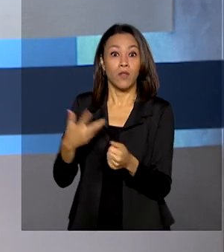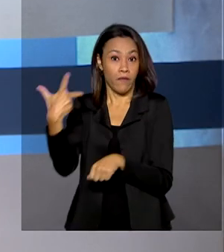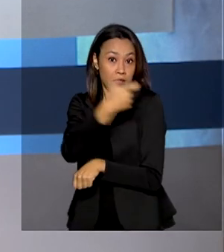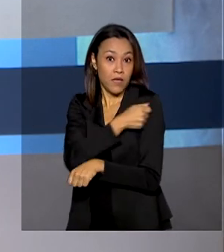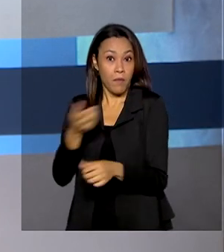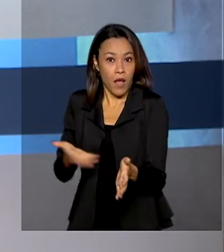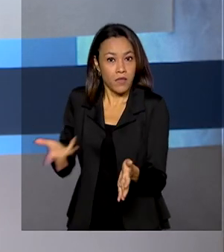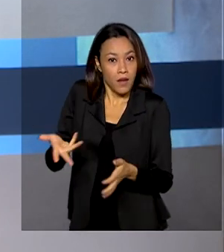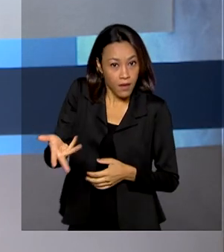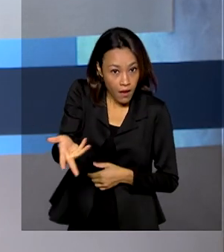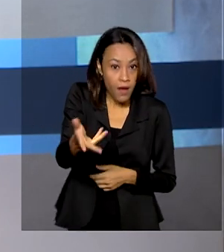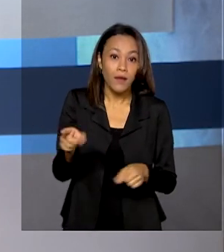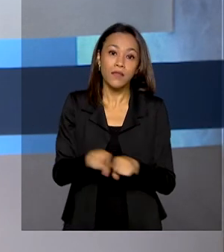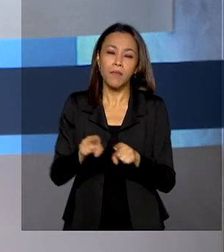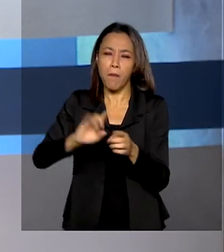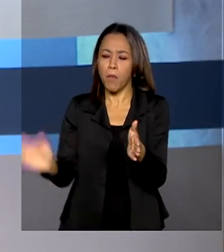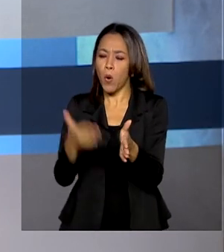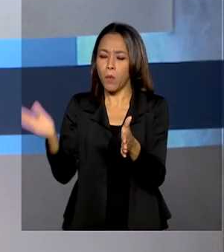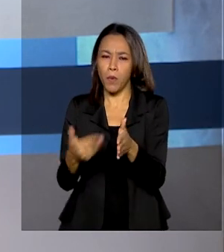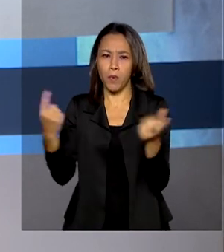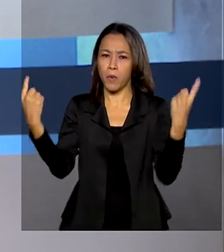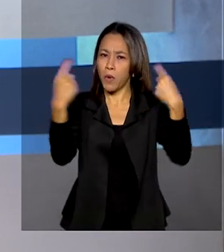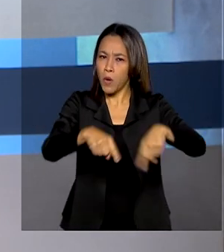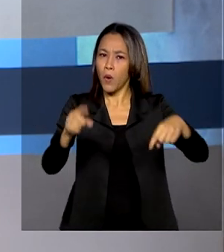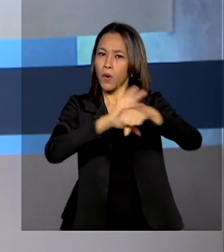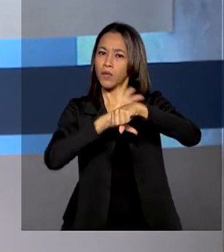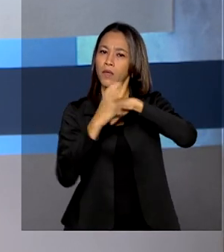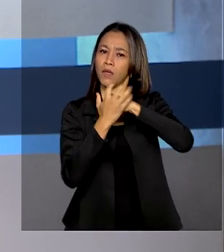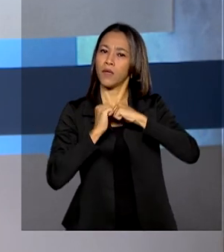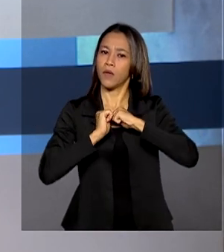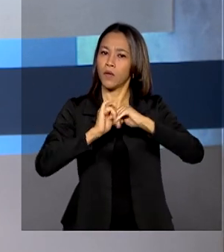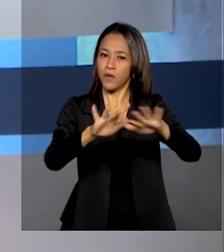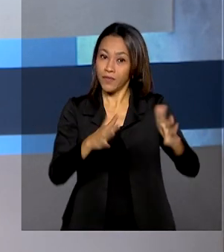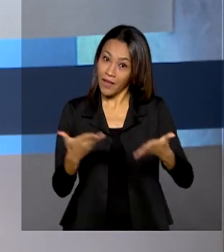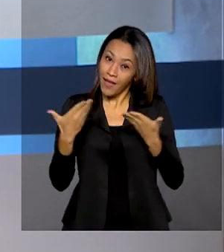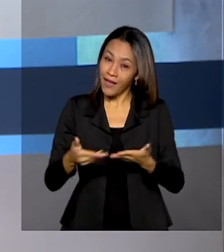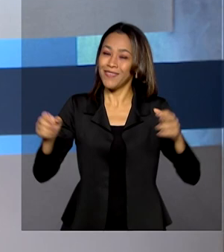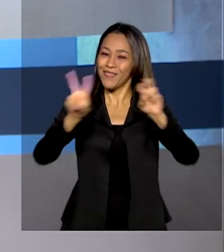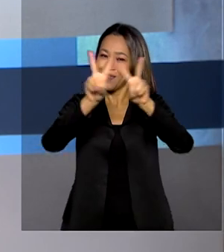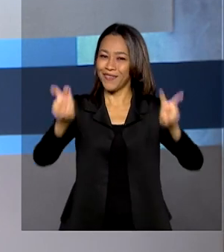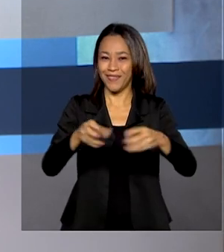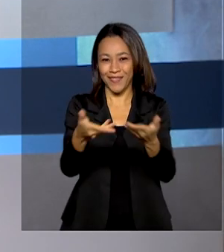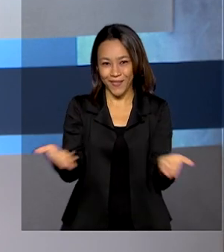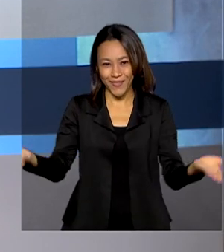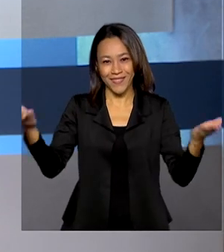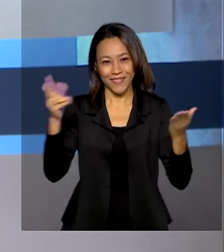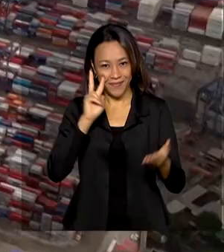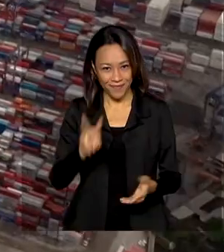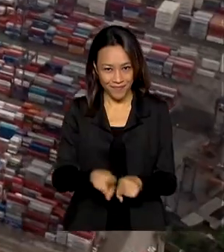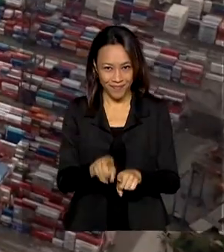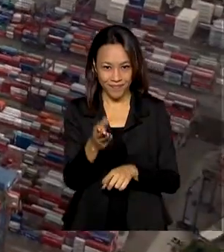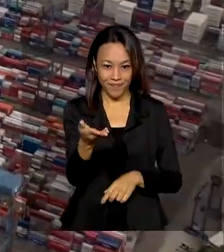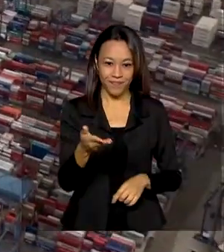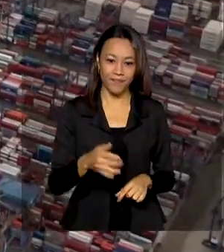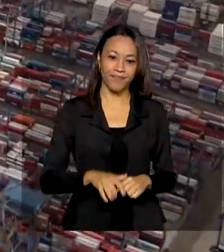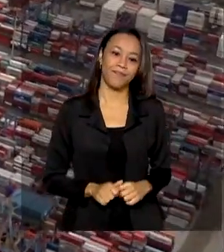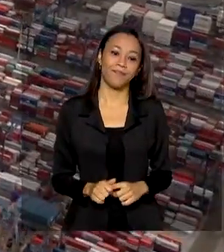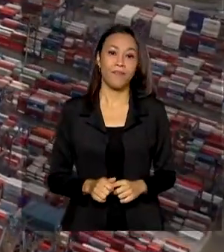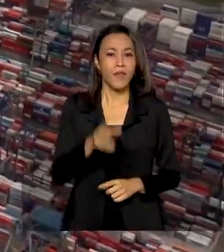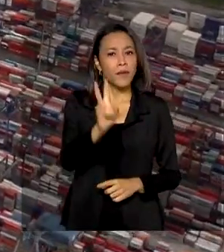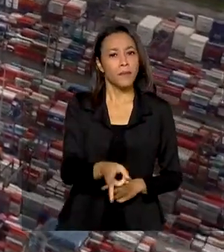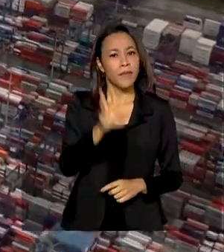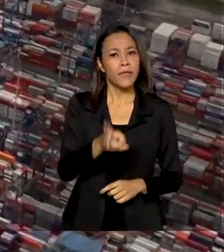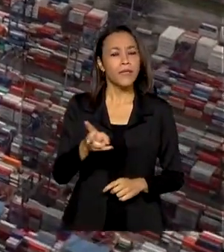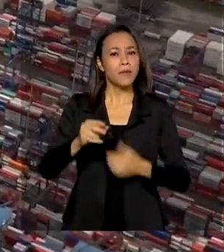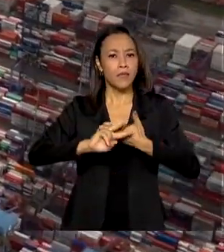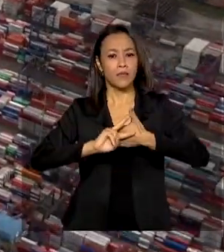desenvolvimento e a fabricação de vacinas contra a Covid-19. Esses são os destaques de hoje e veja também. Mesmo com